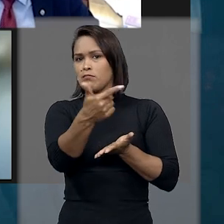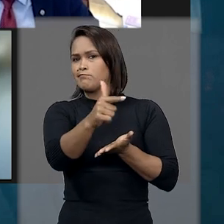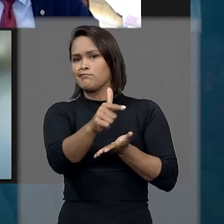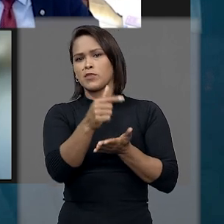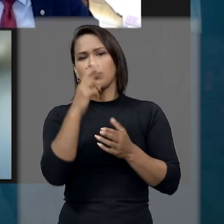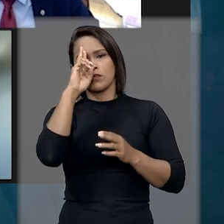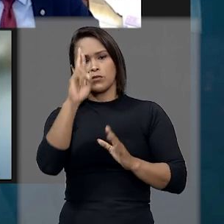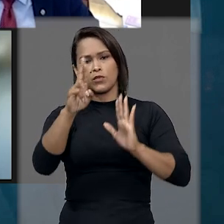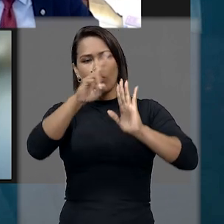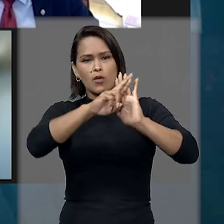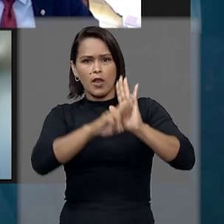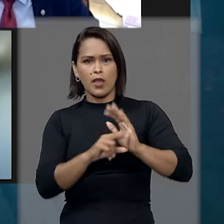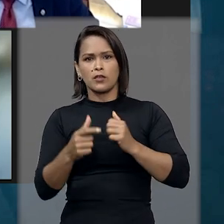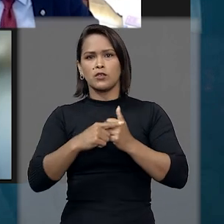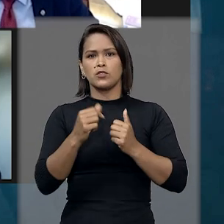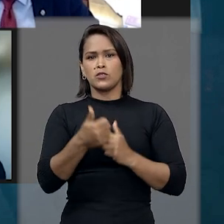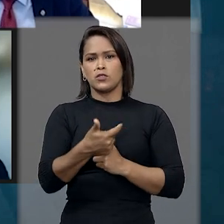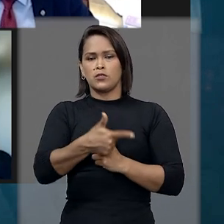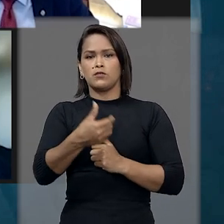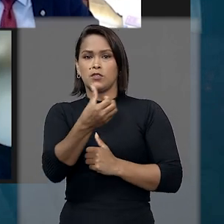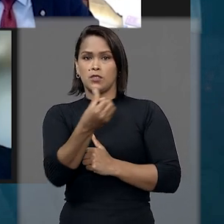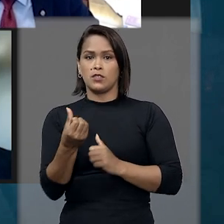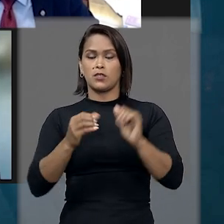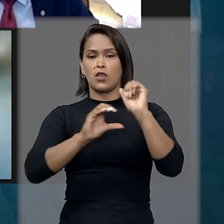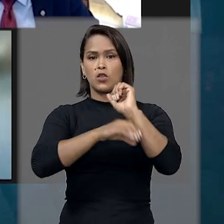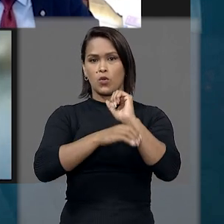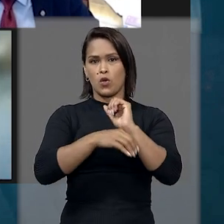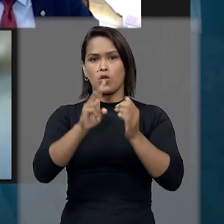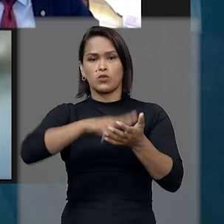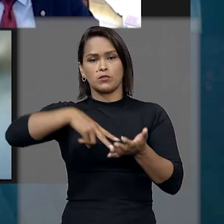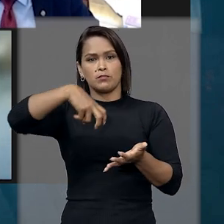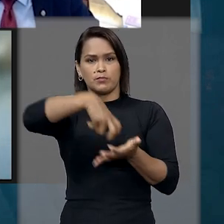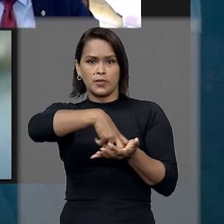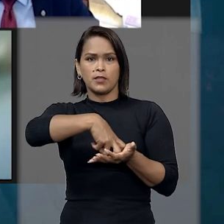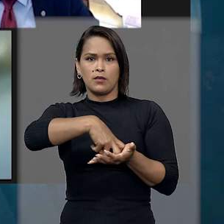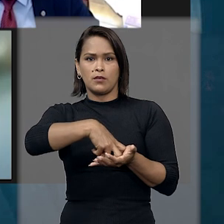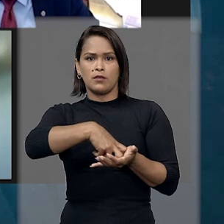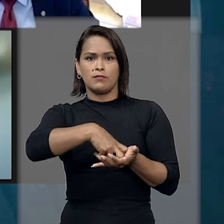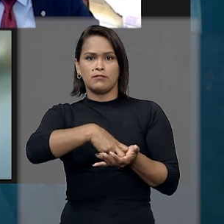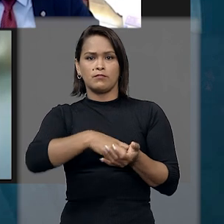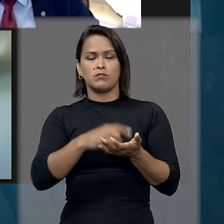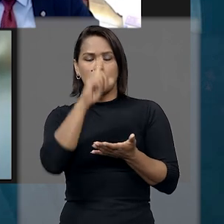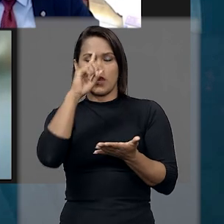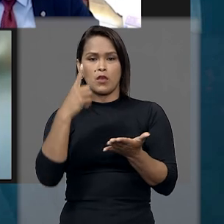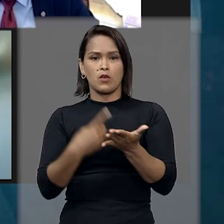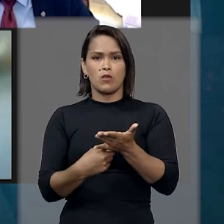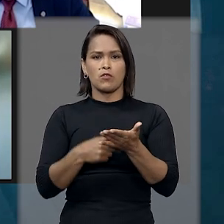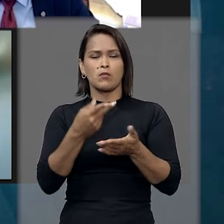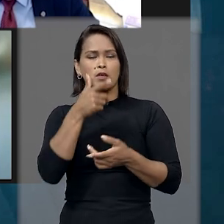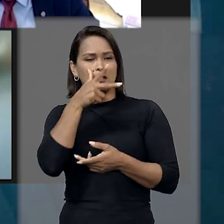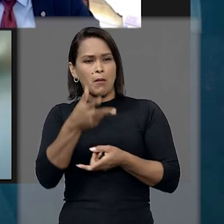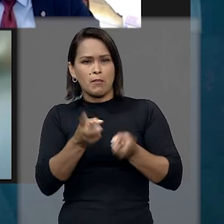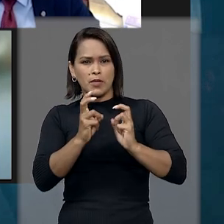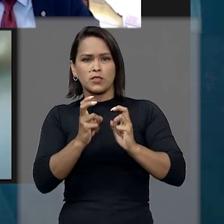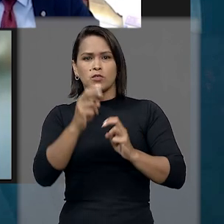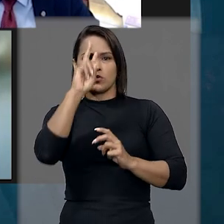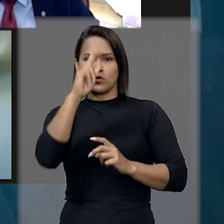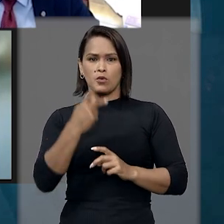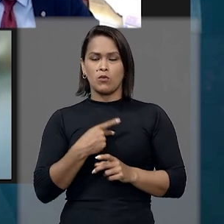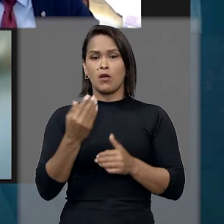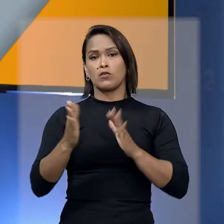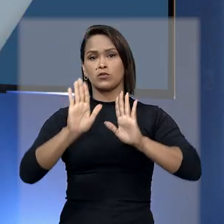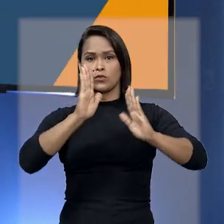respeitou as regras do artigo 226 do Código de Processo Penal para a confirmação do reconhecimento pessoal de